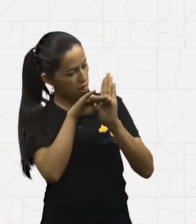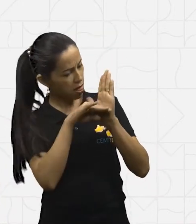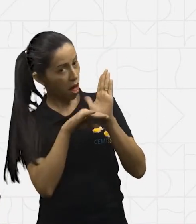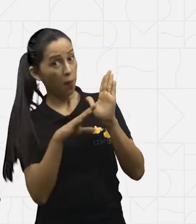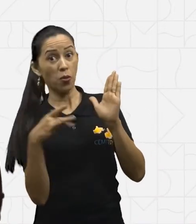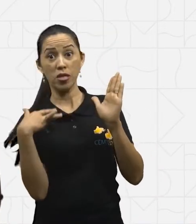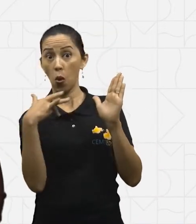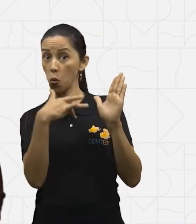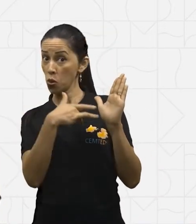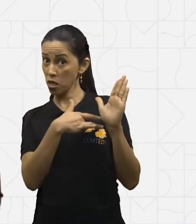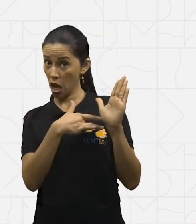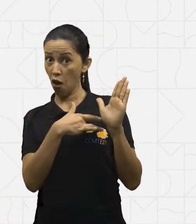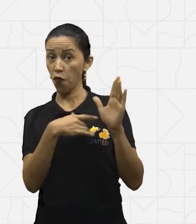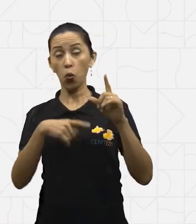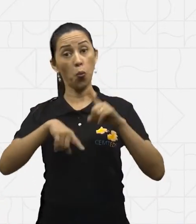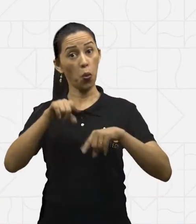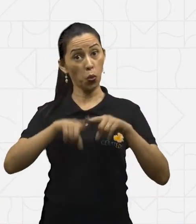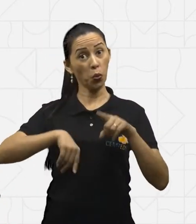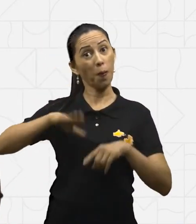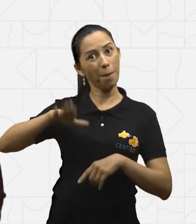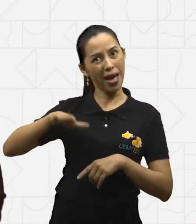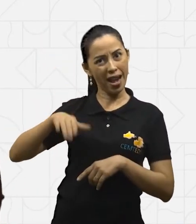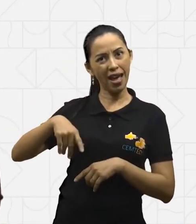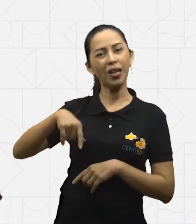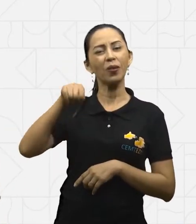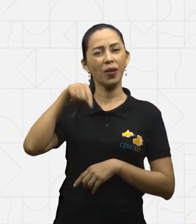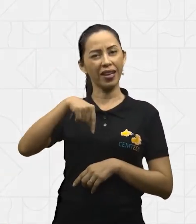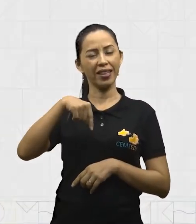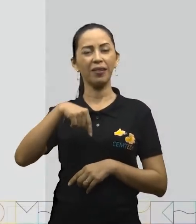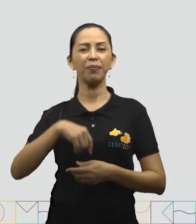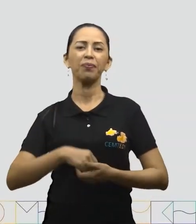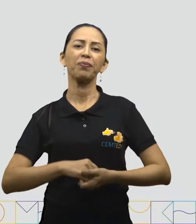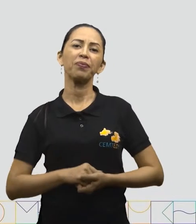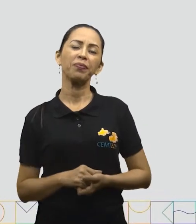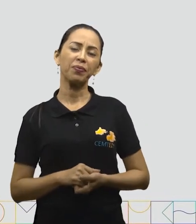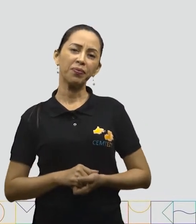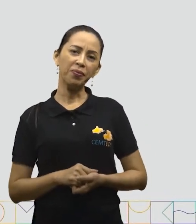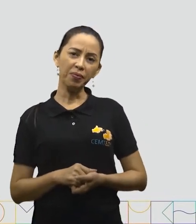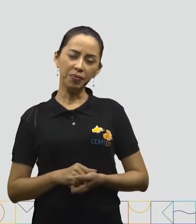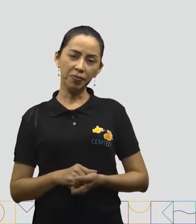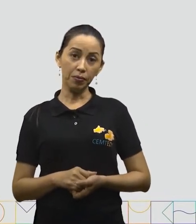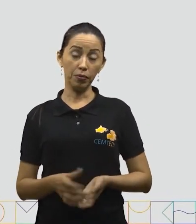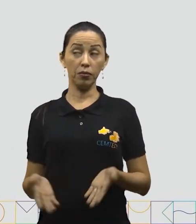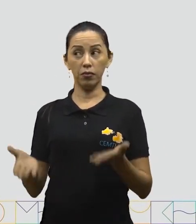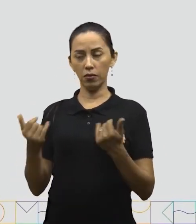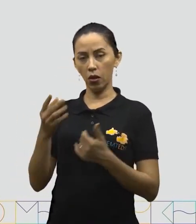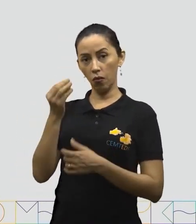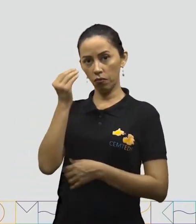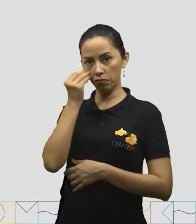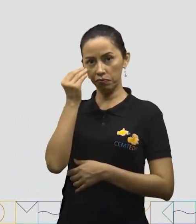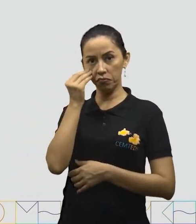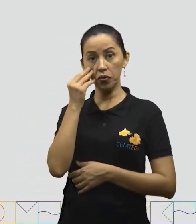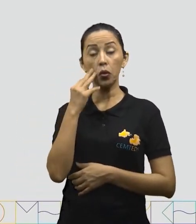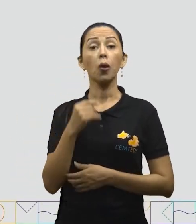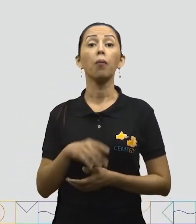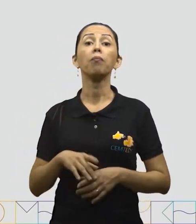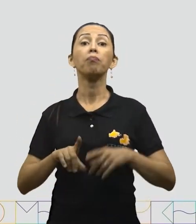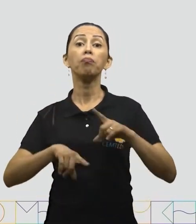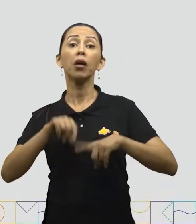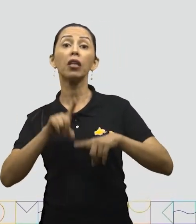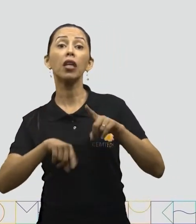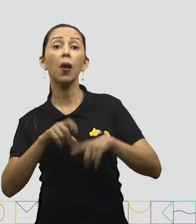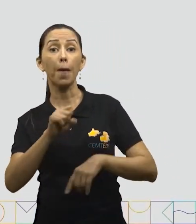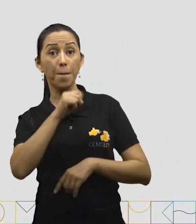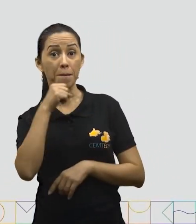Vamos. Então, produtos vão ser pão, manteiga, ovos,